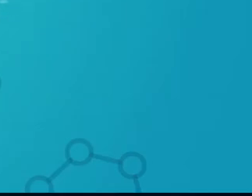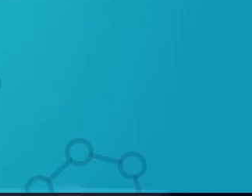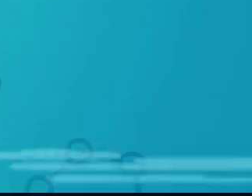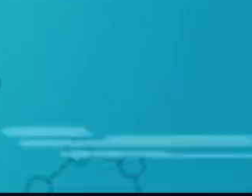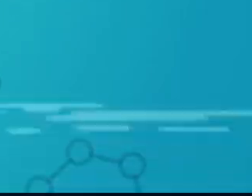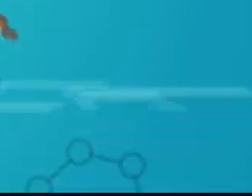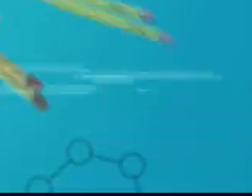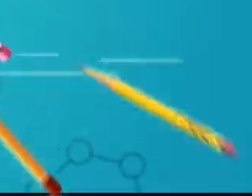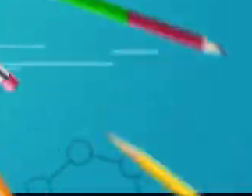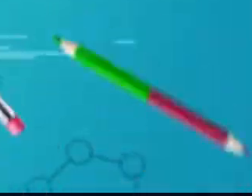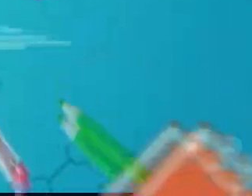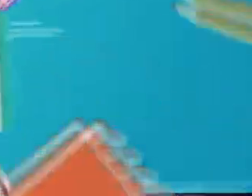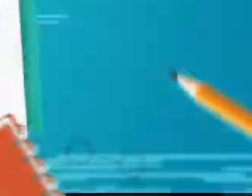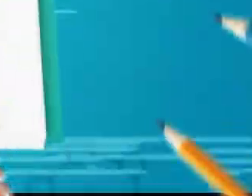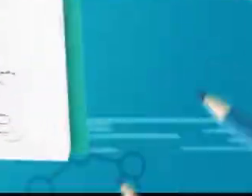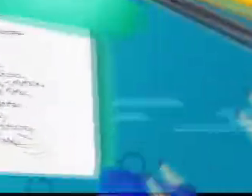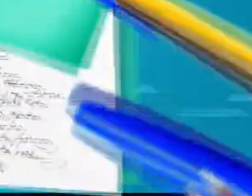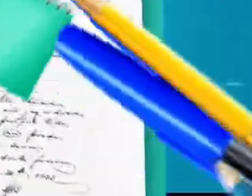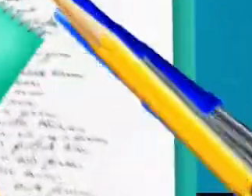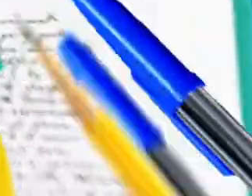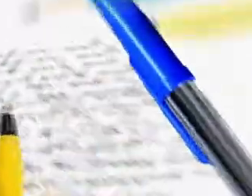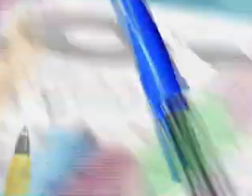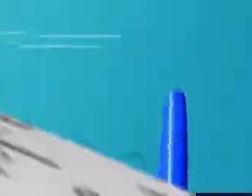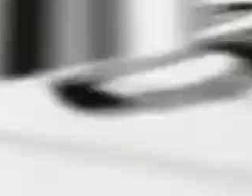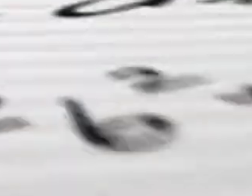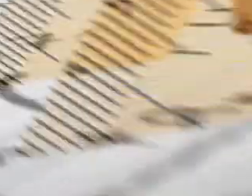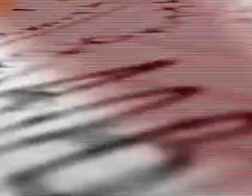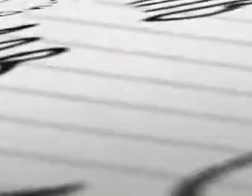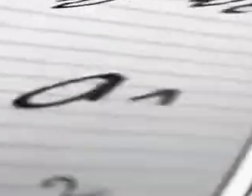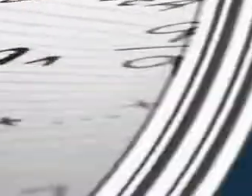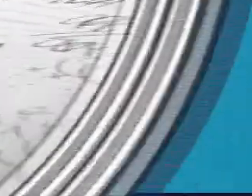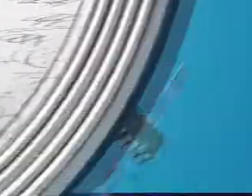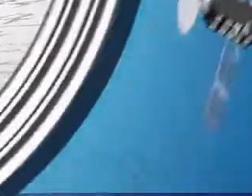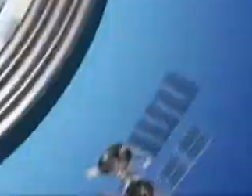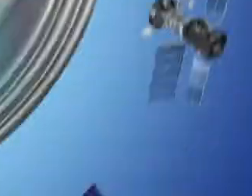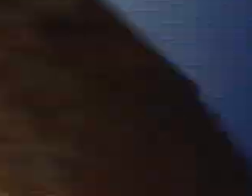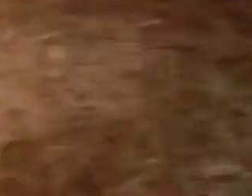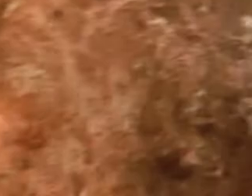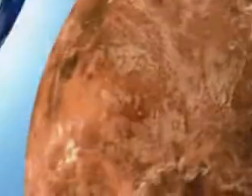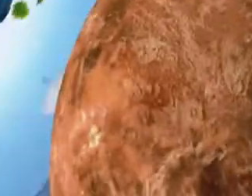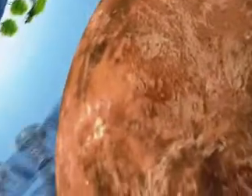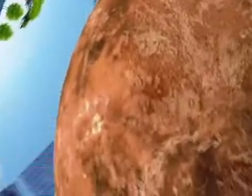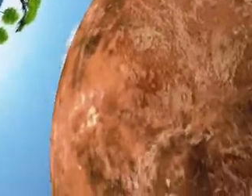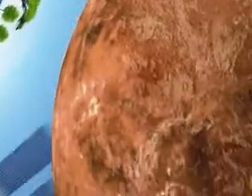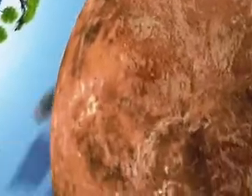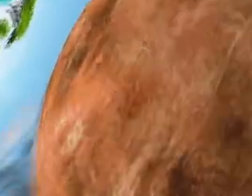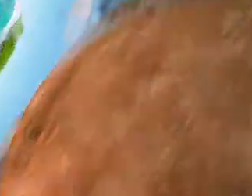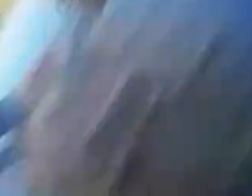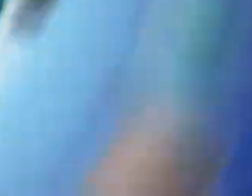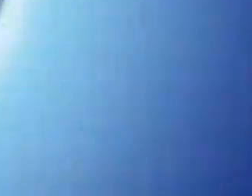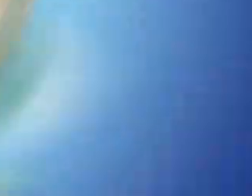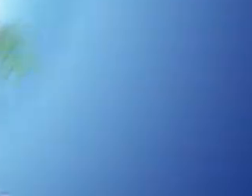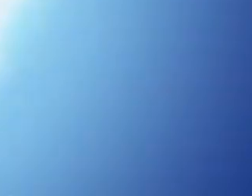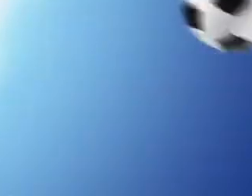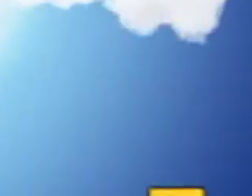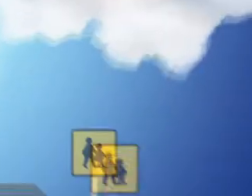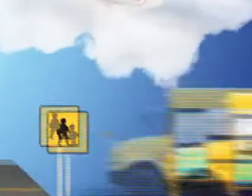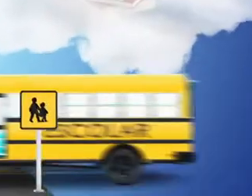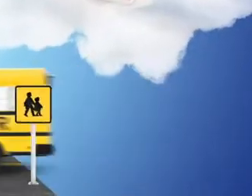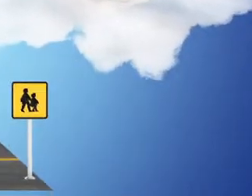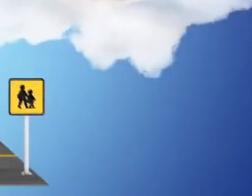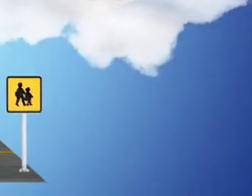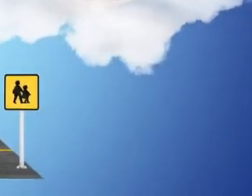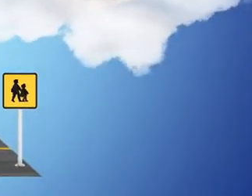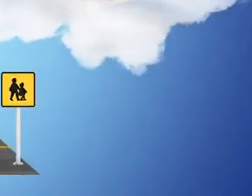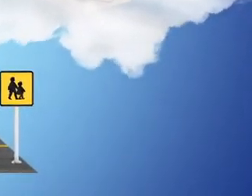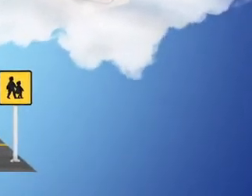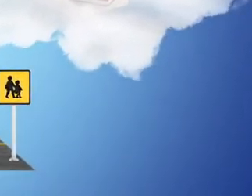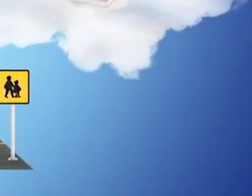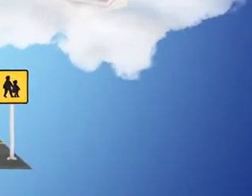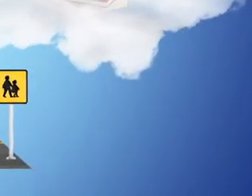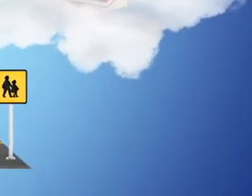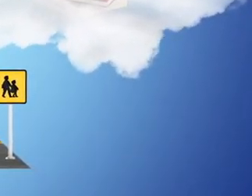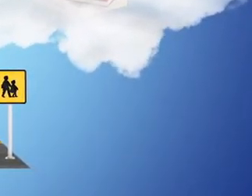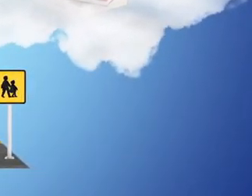coração